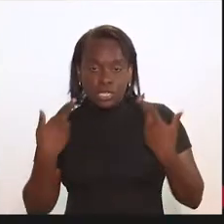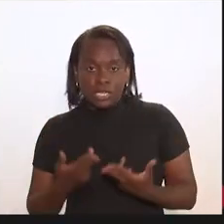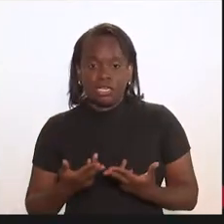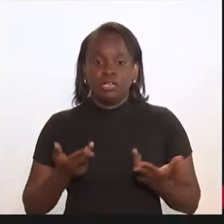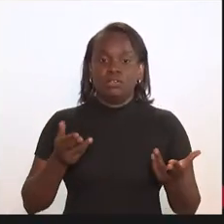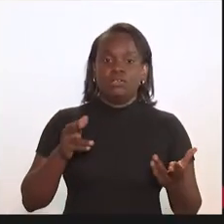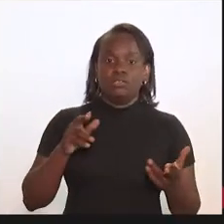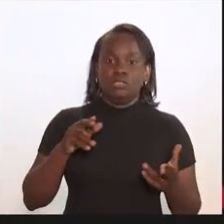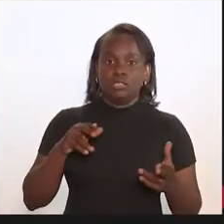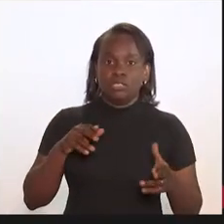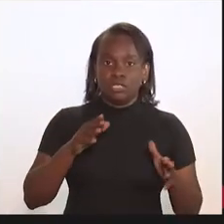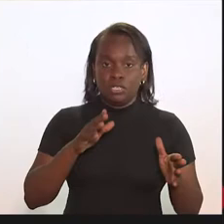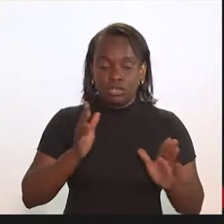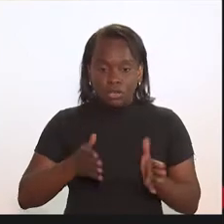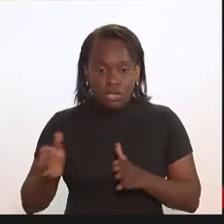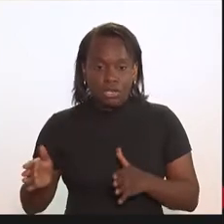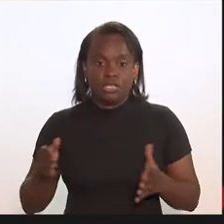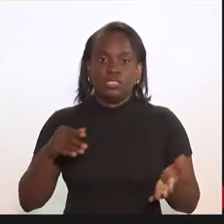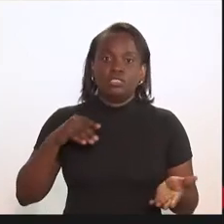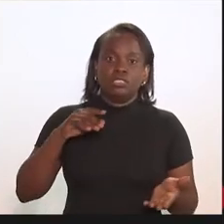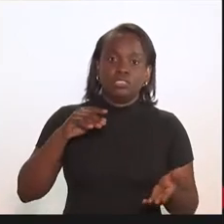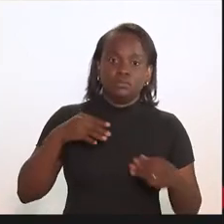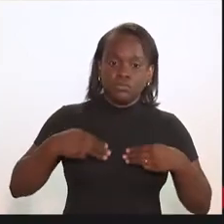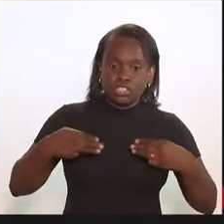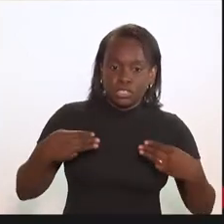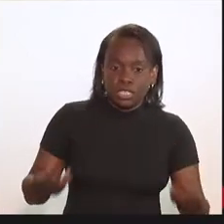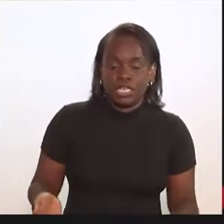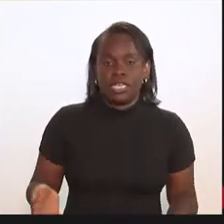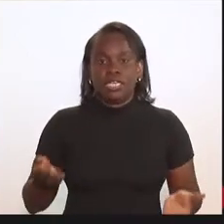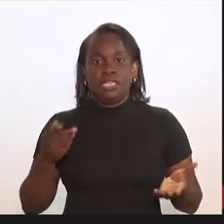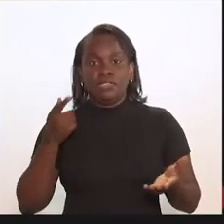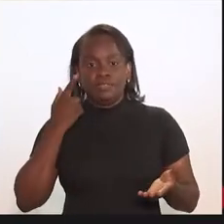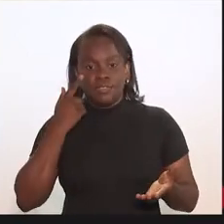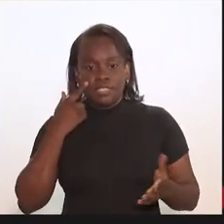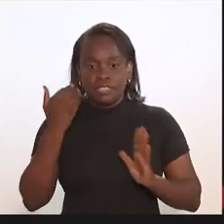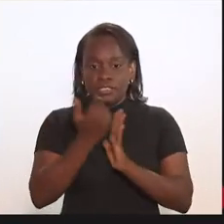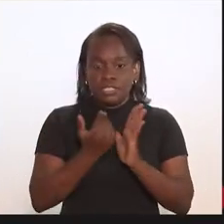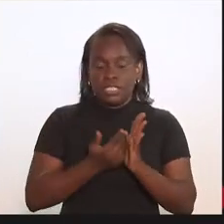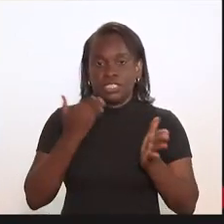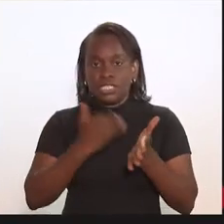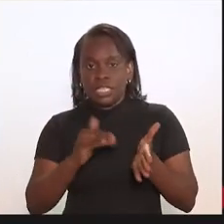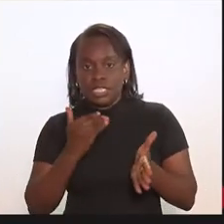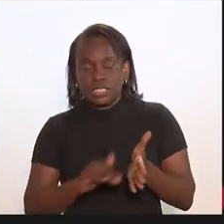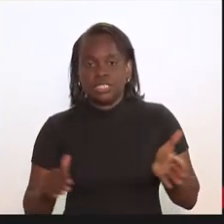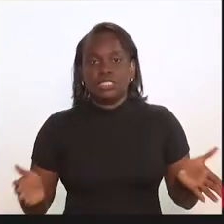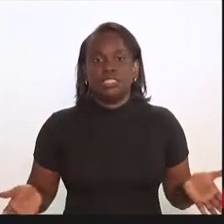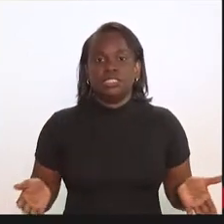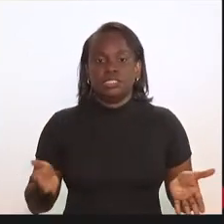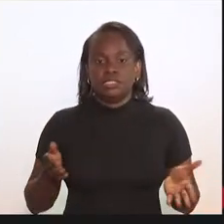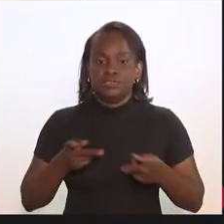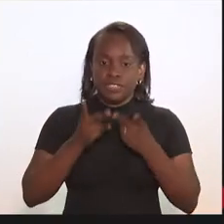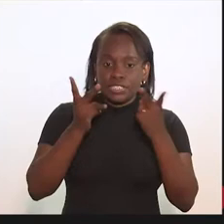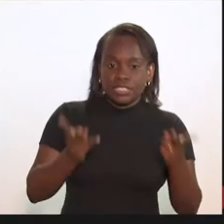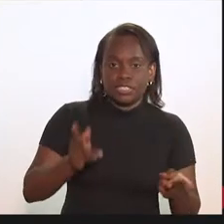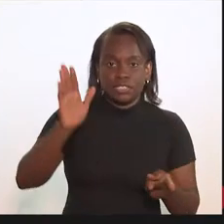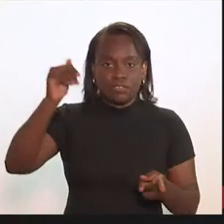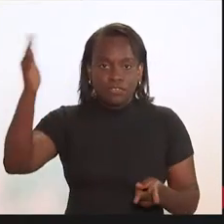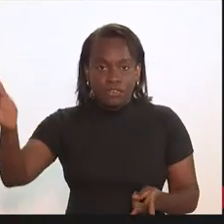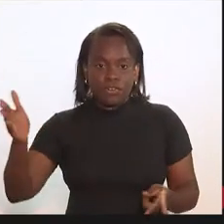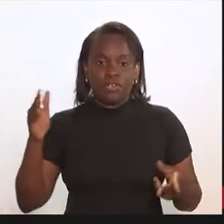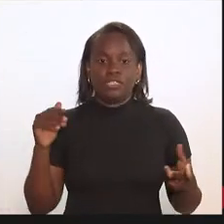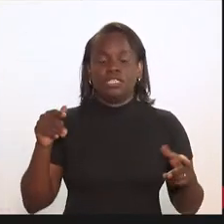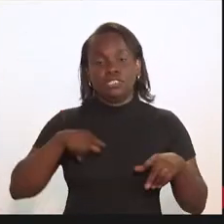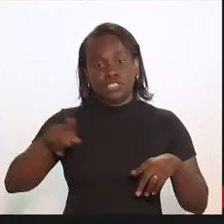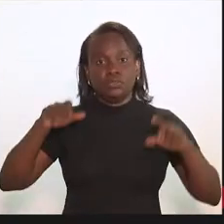reuniões com órgãos, entidades, ministérios, governos de Estado, secretarias, visitas